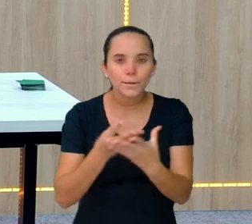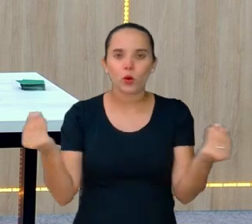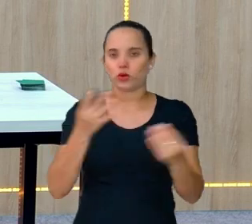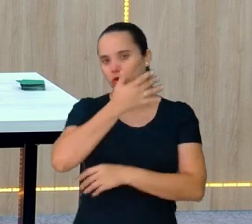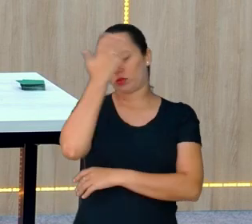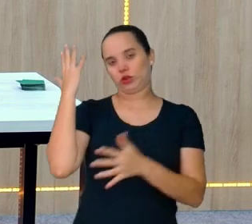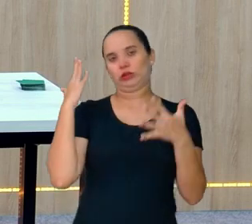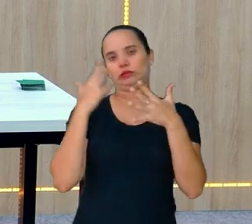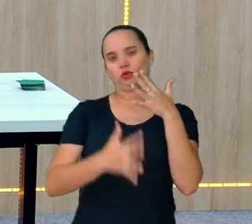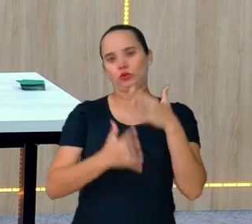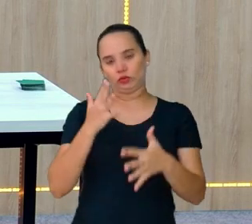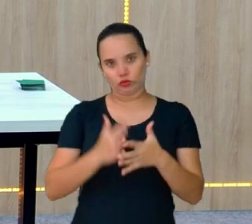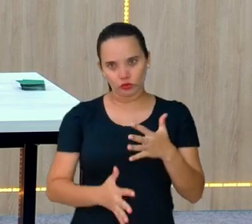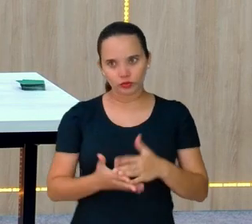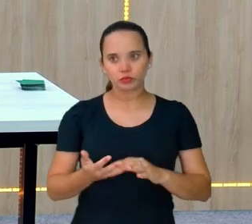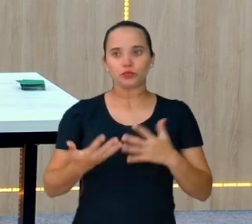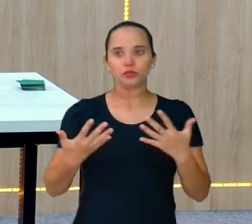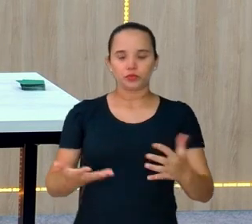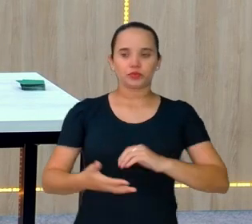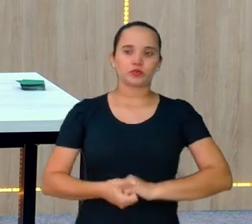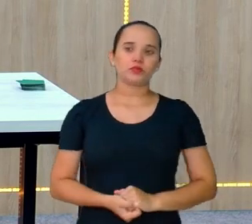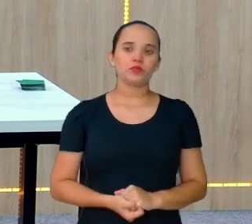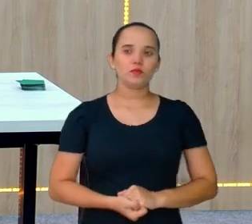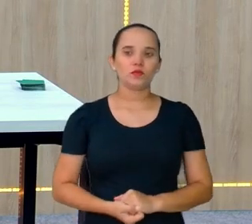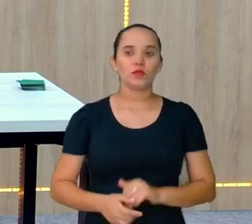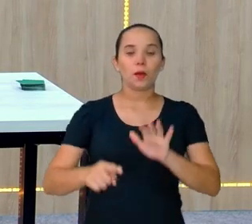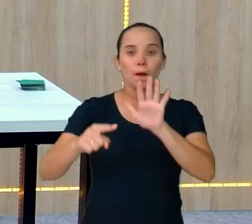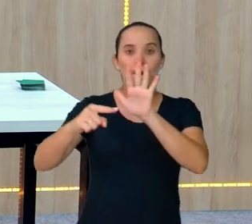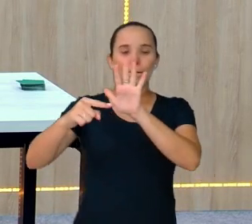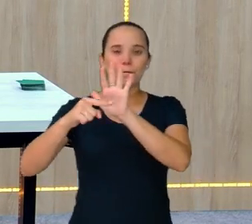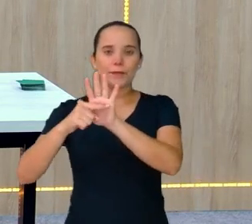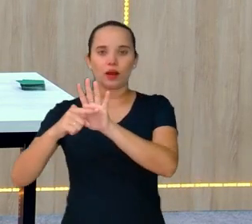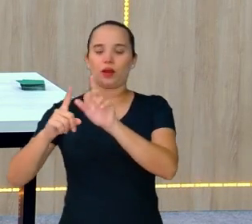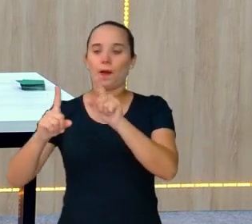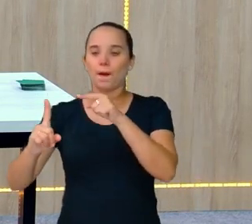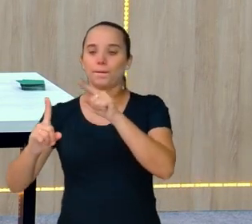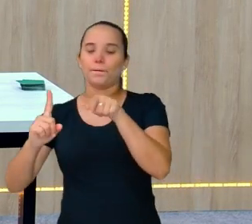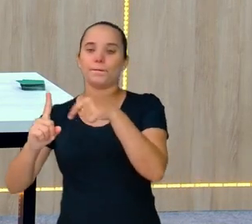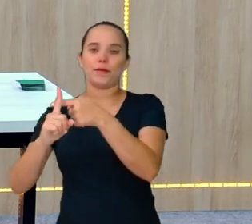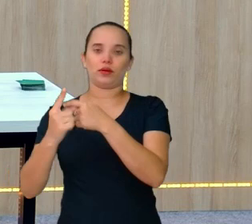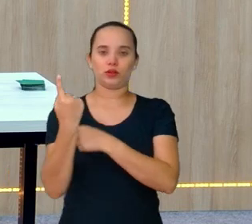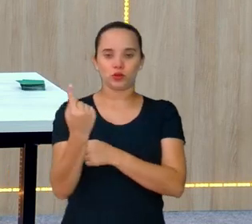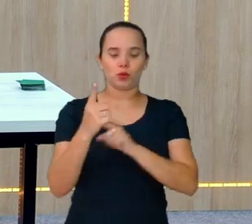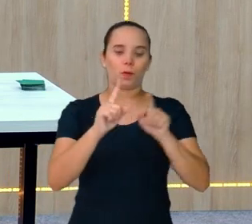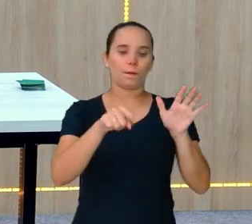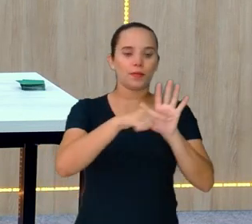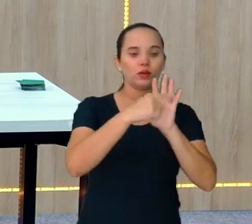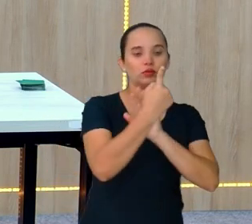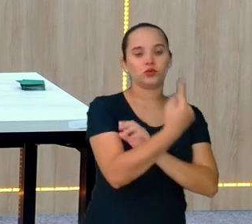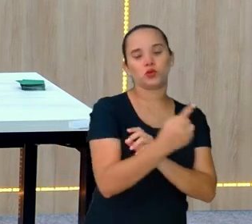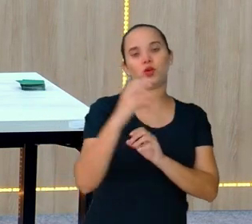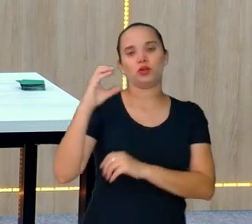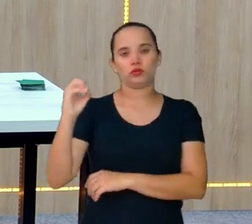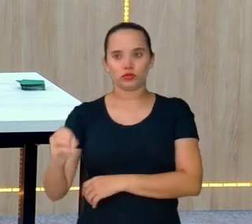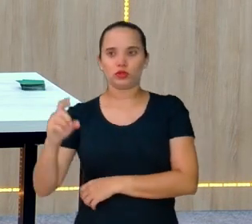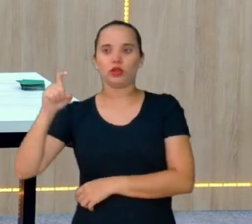Mais um número um, dá zero. Mais X, menos X, dá zero.